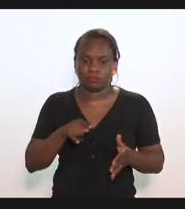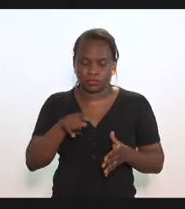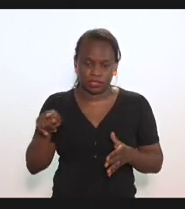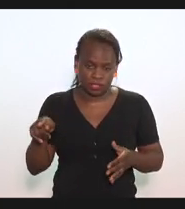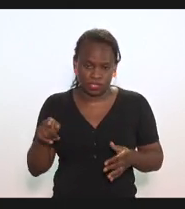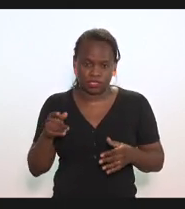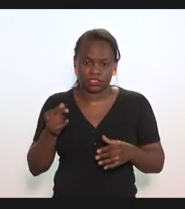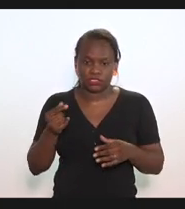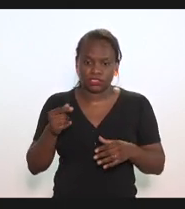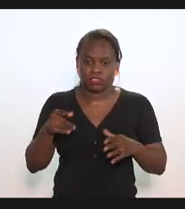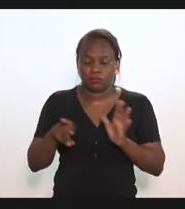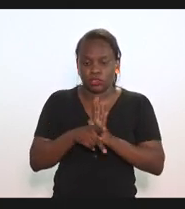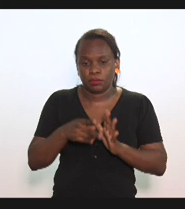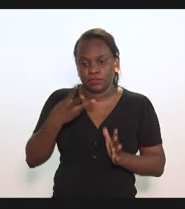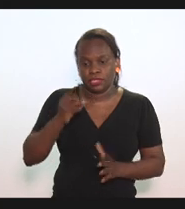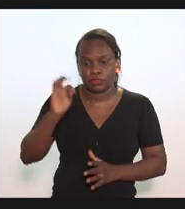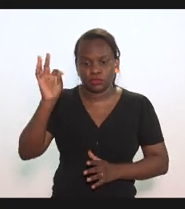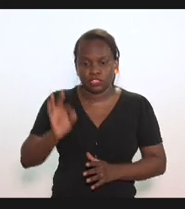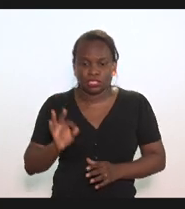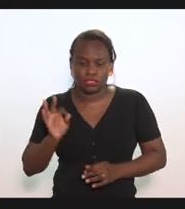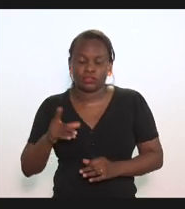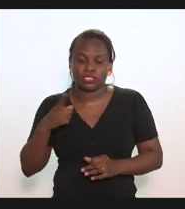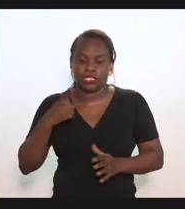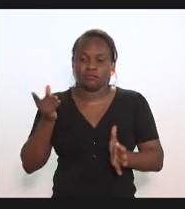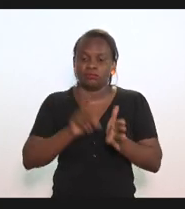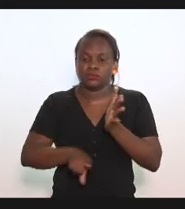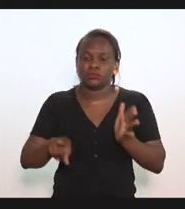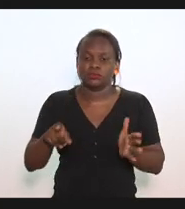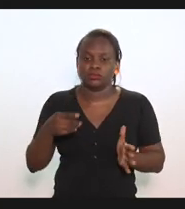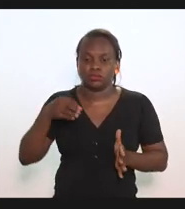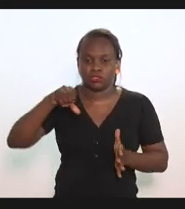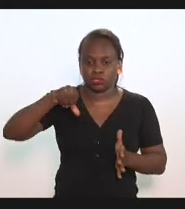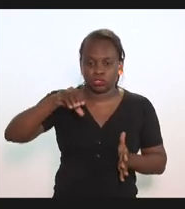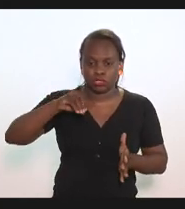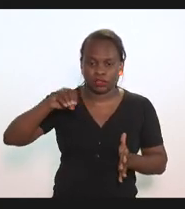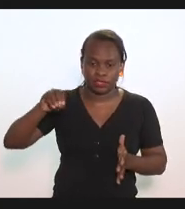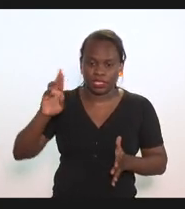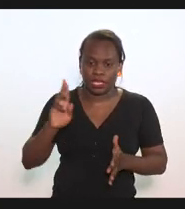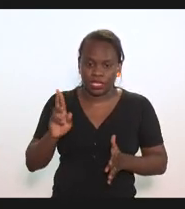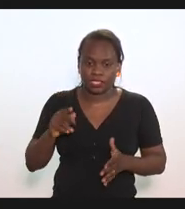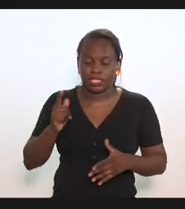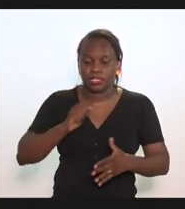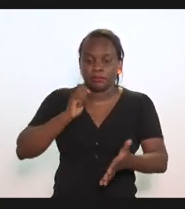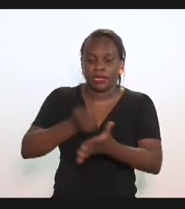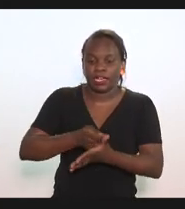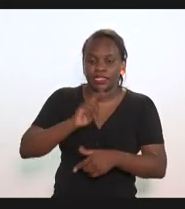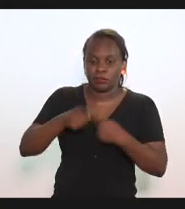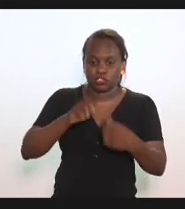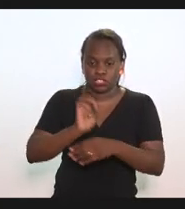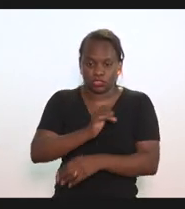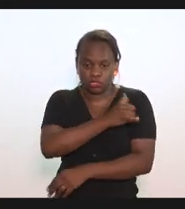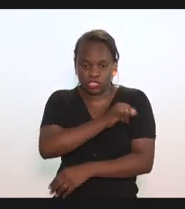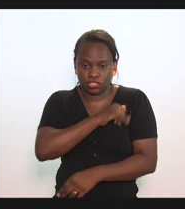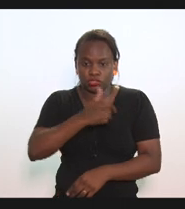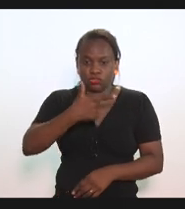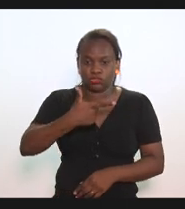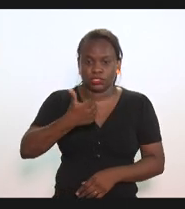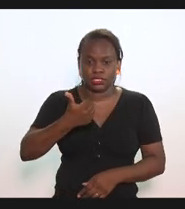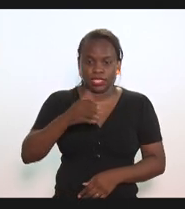desse setor de 30%, ele teria um débito de 900 reais e um saldo a pagar ao estado do Rio de Janeiro de 210,